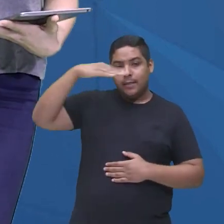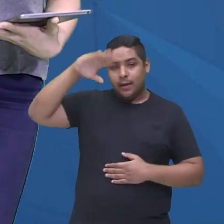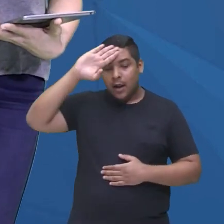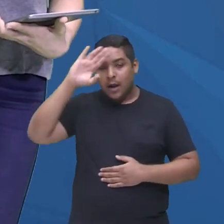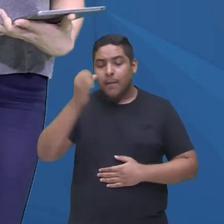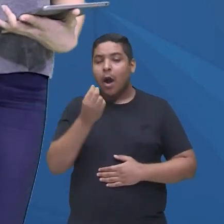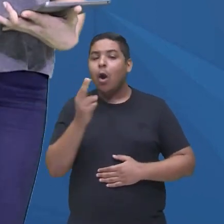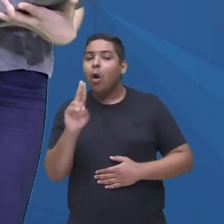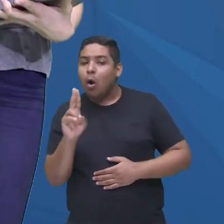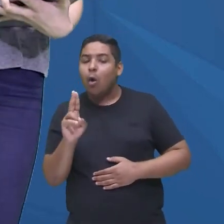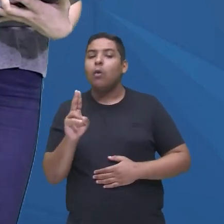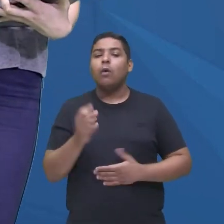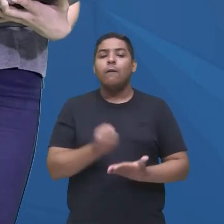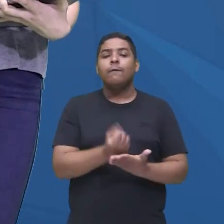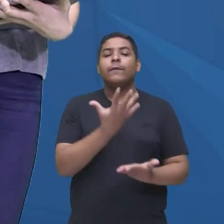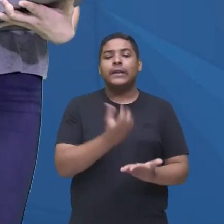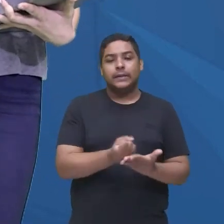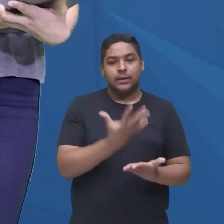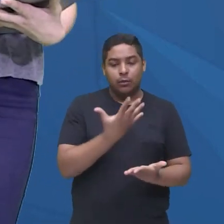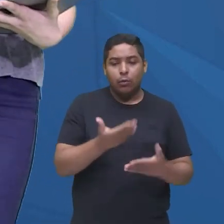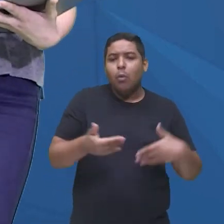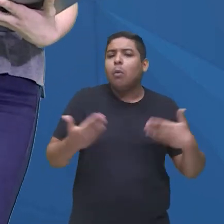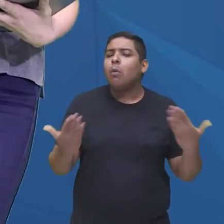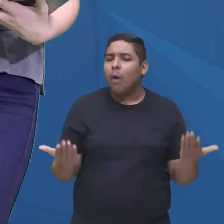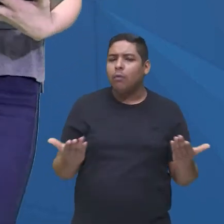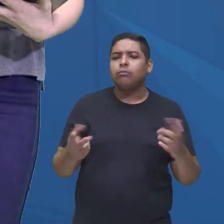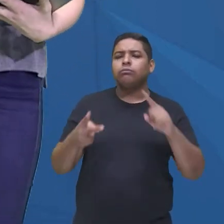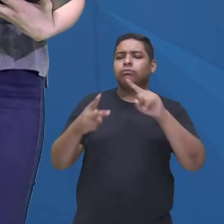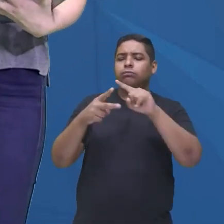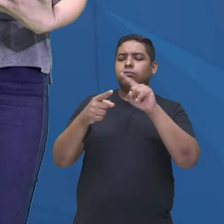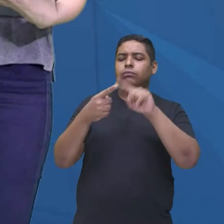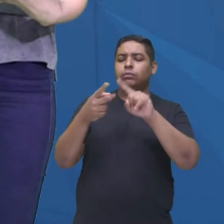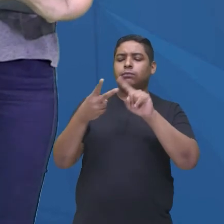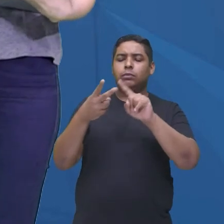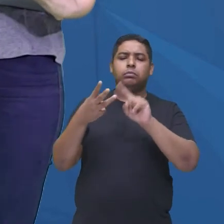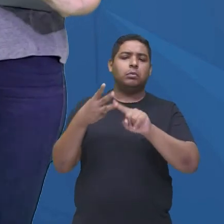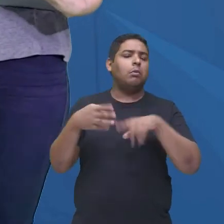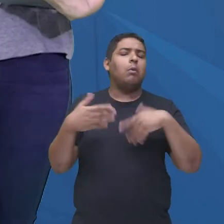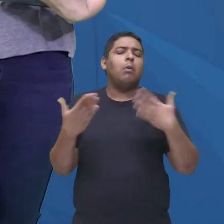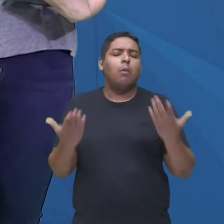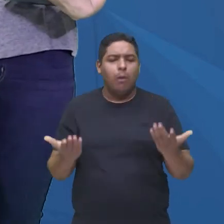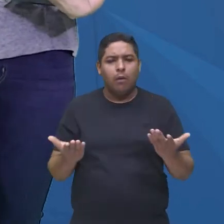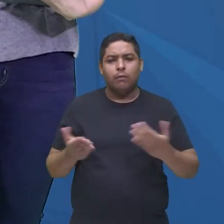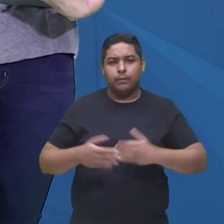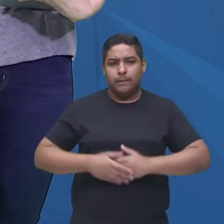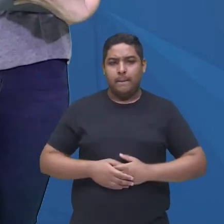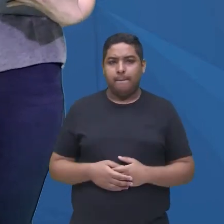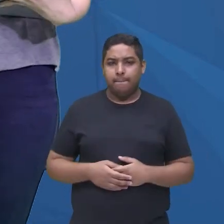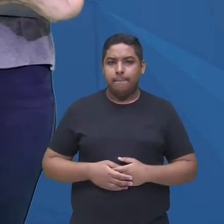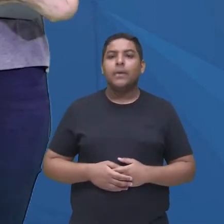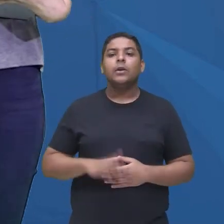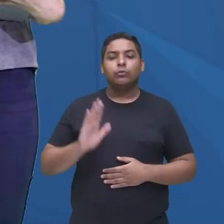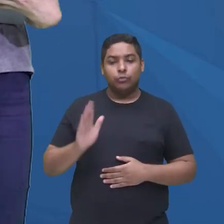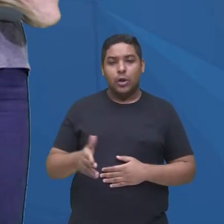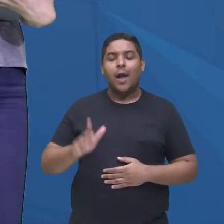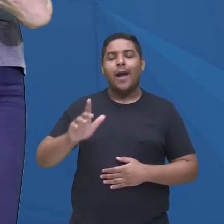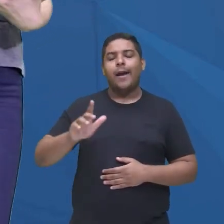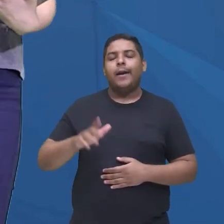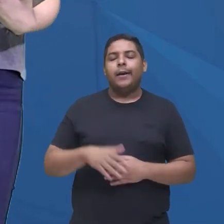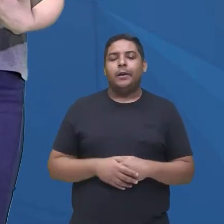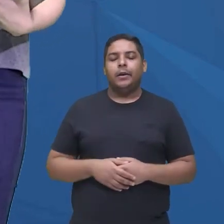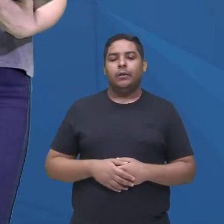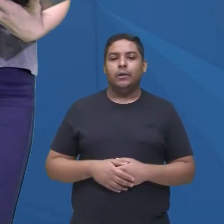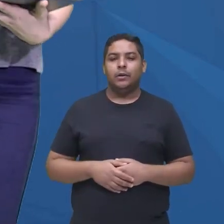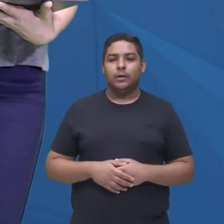ser rapidinho, porque ela tá fácil, passou até no canal de TV aberto, né, aqui no Brasil, inclusive